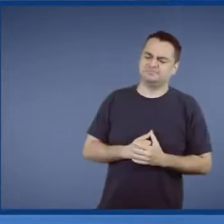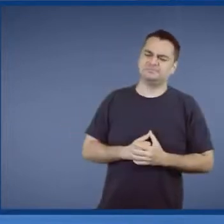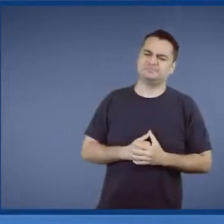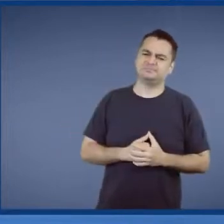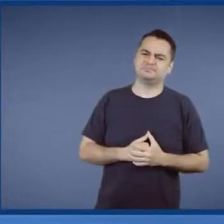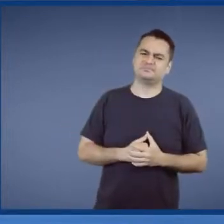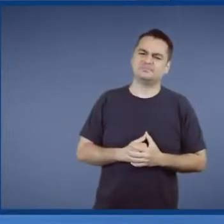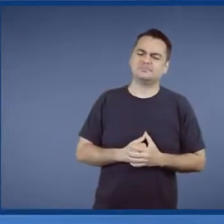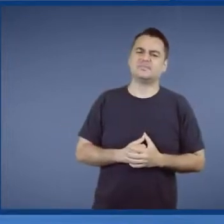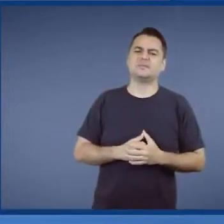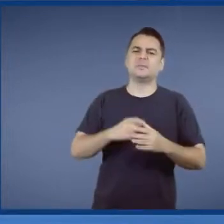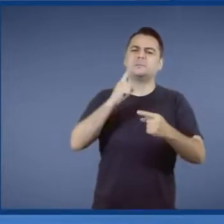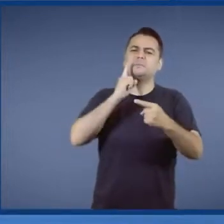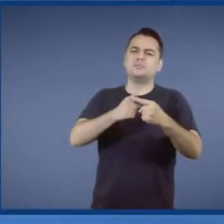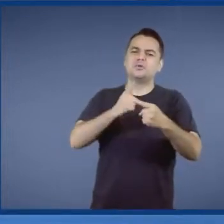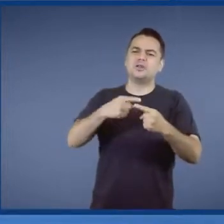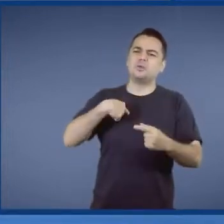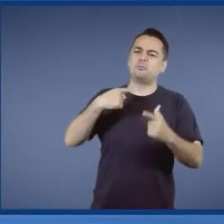Por que tanta benção?